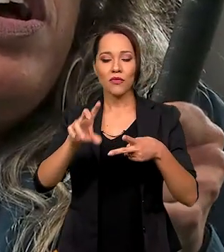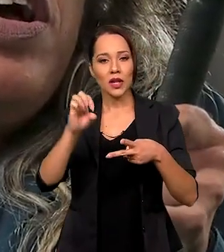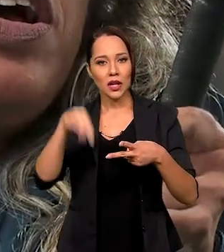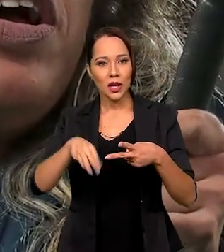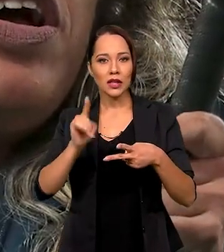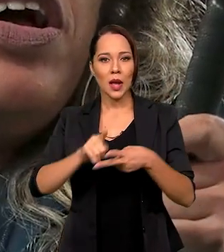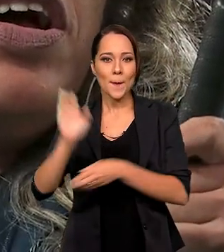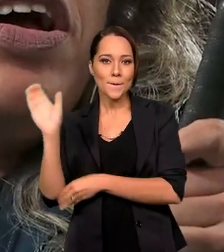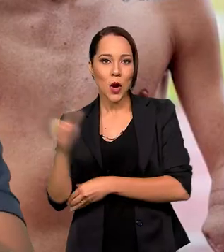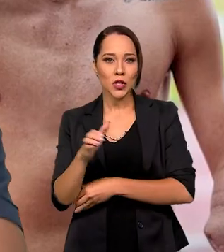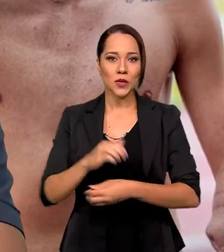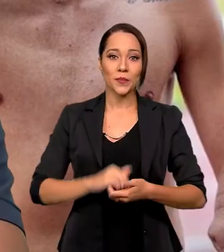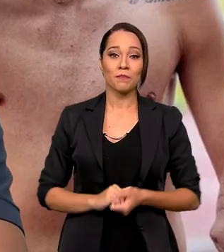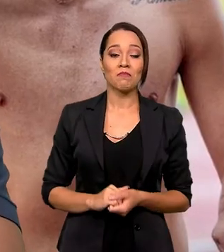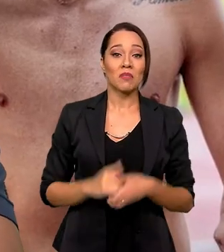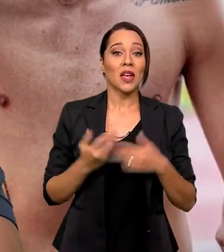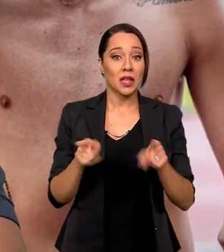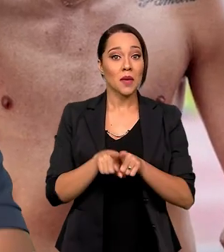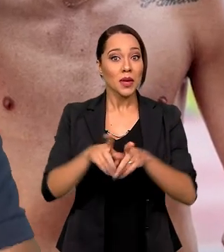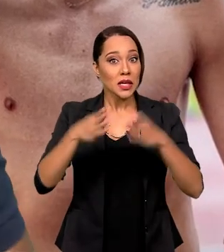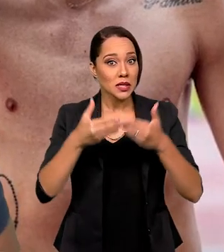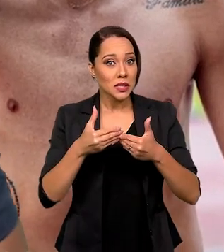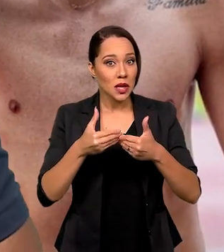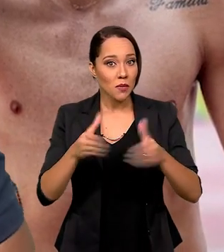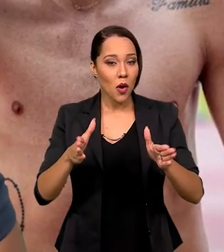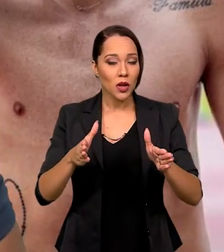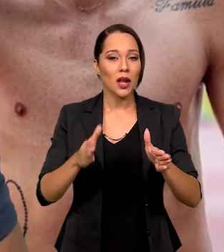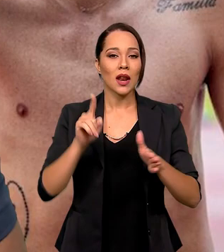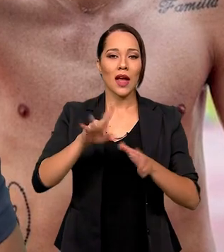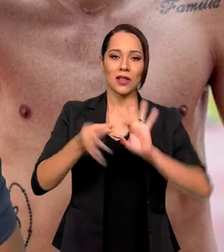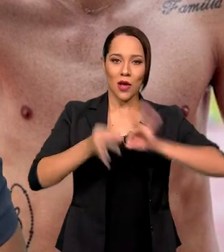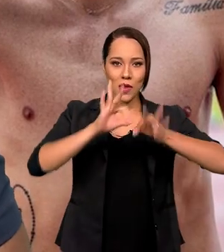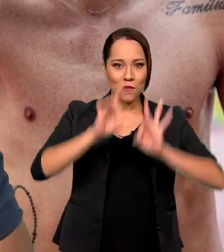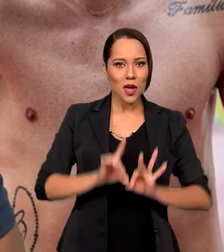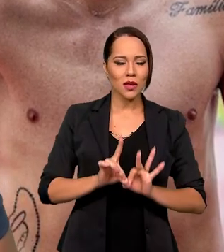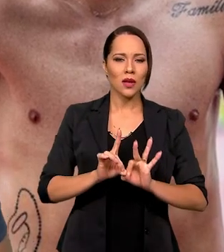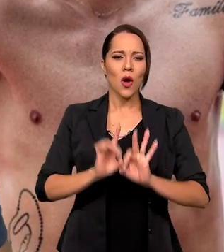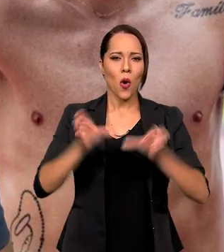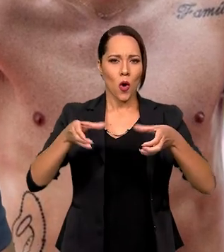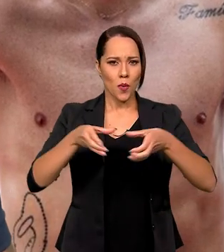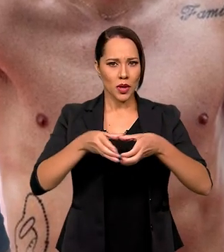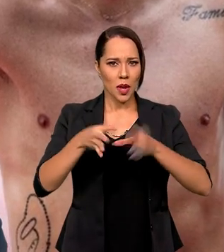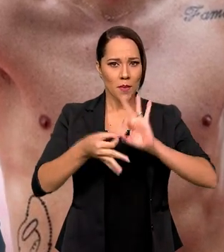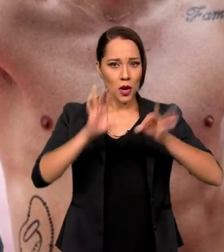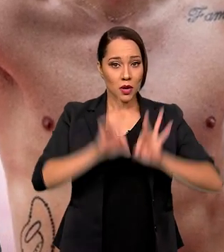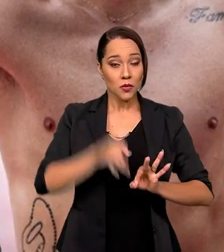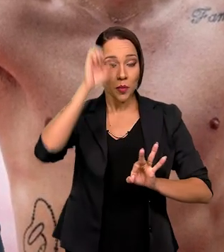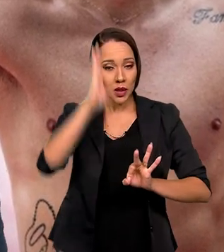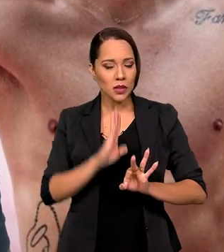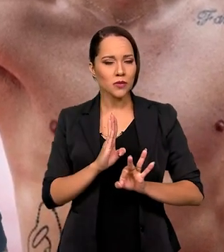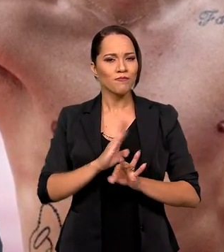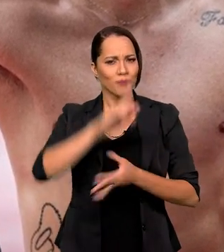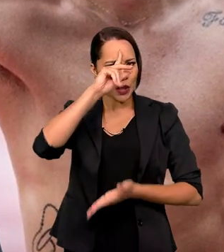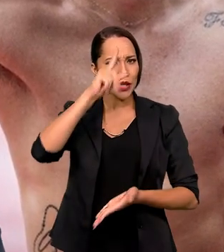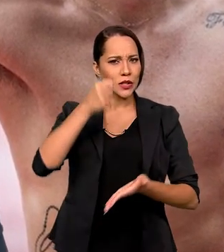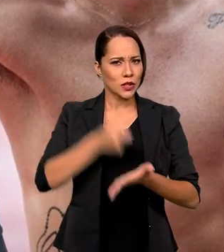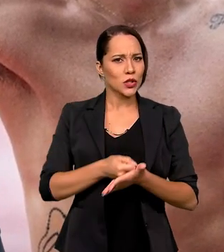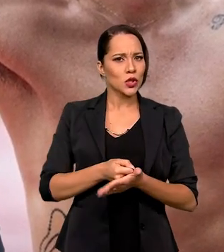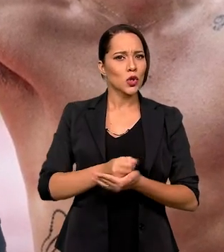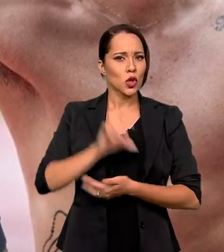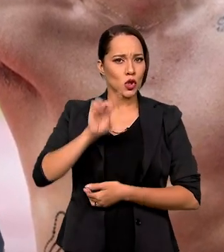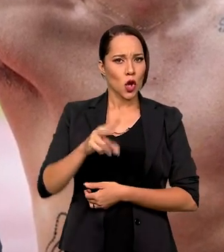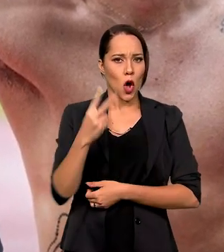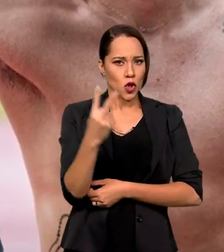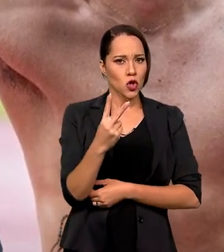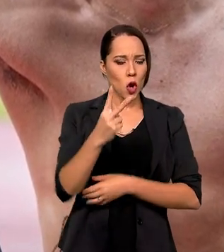Oliveira, da Bocha. E assim como na cerimônia de abertura da Olimpíada, o Comitê Paralímpico Brasileiro decidiu